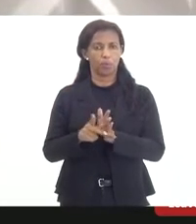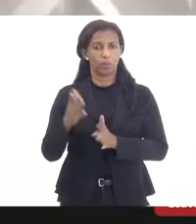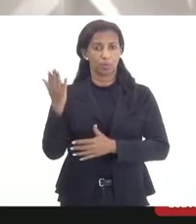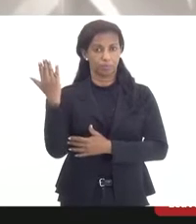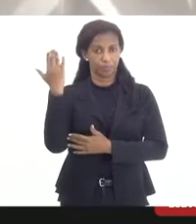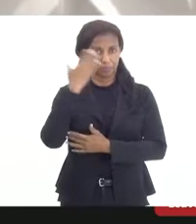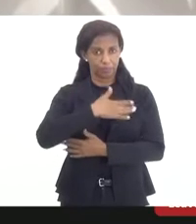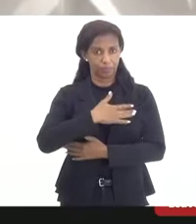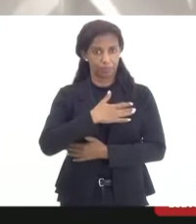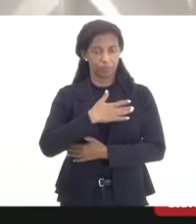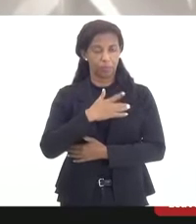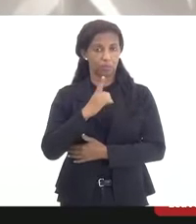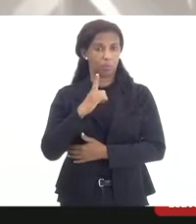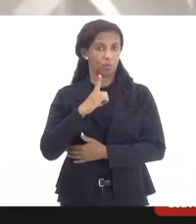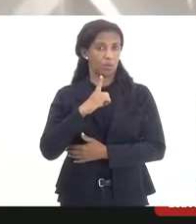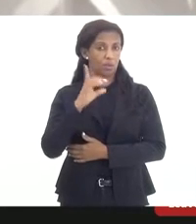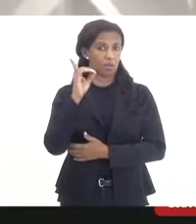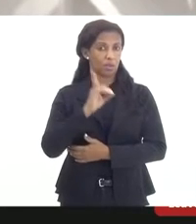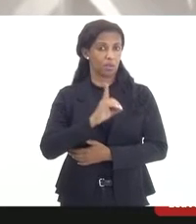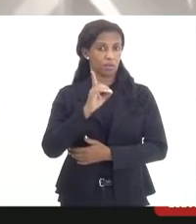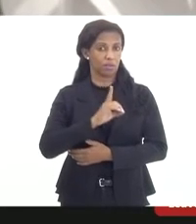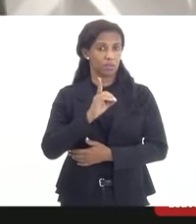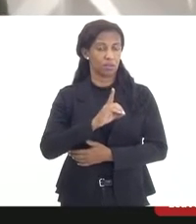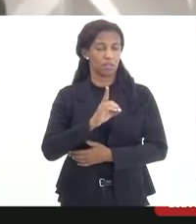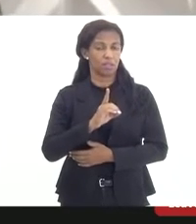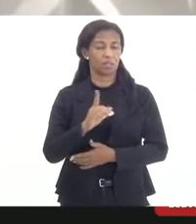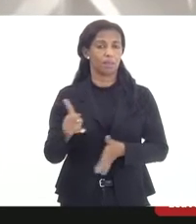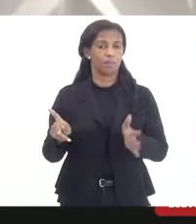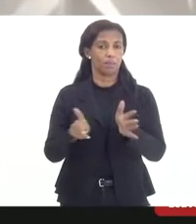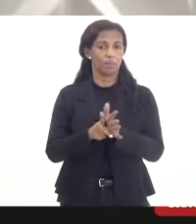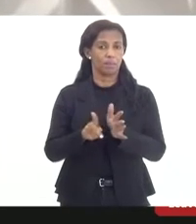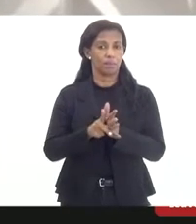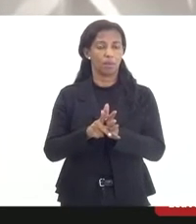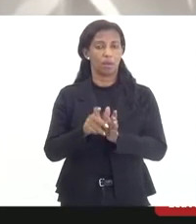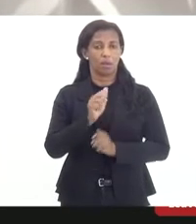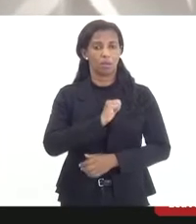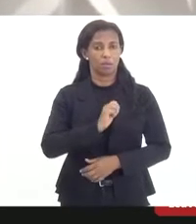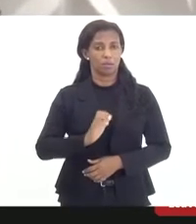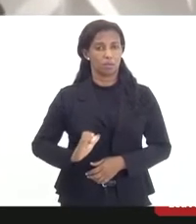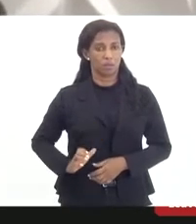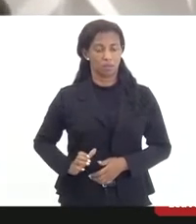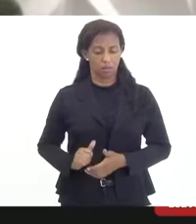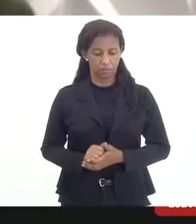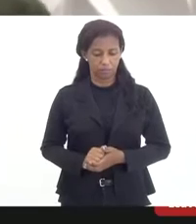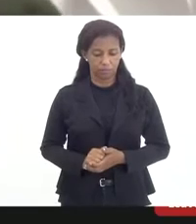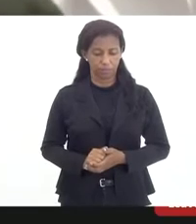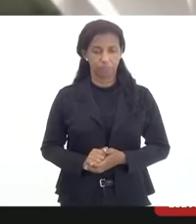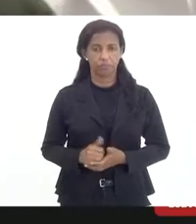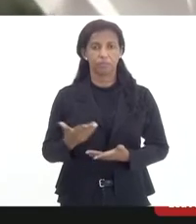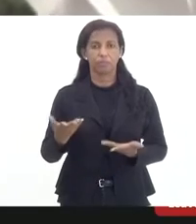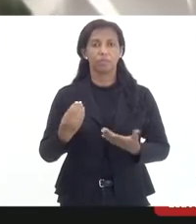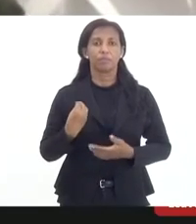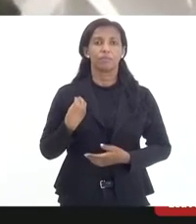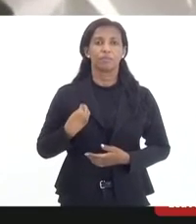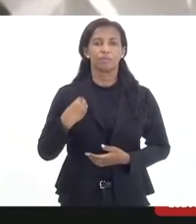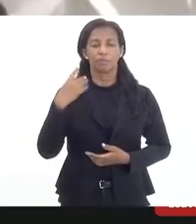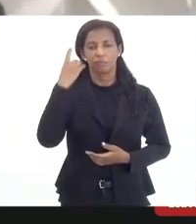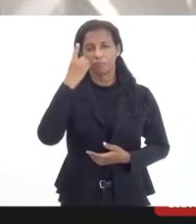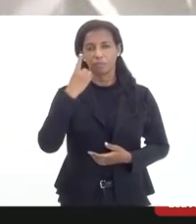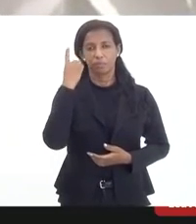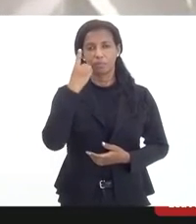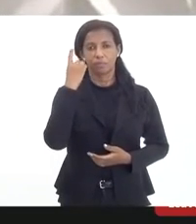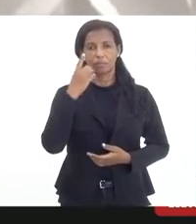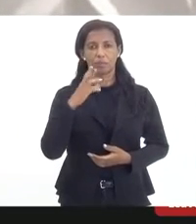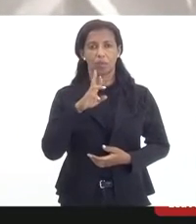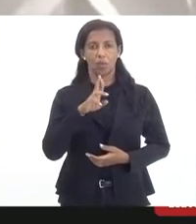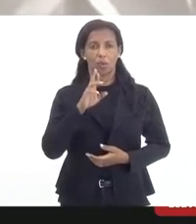deficiência irreversível de autoria do deputado André Siciliano, consigno a presença da deputada